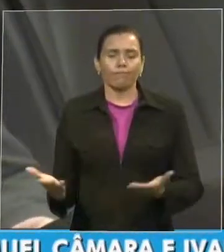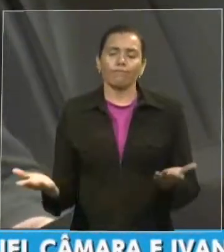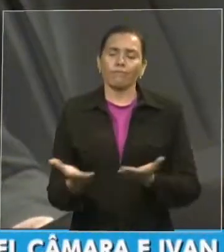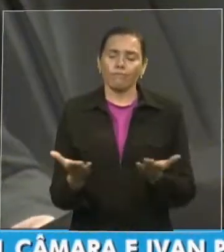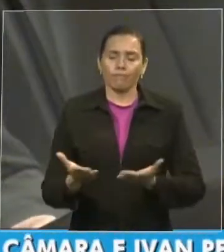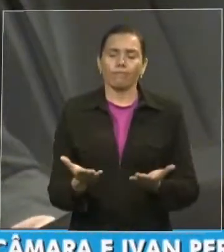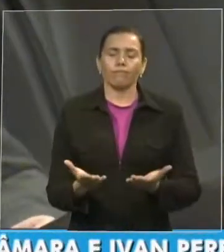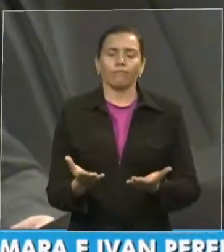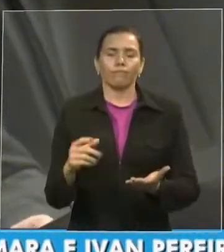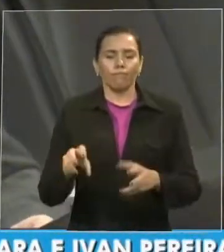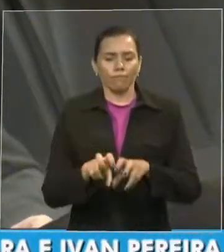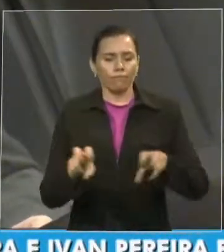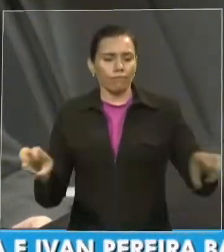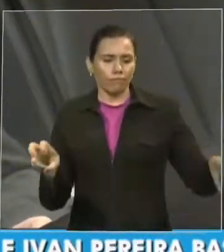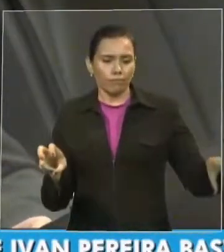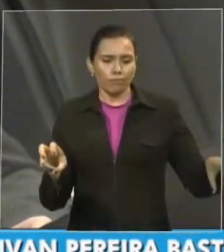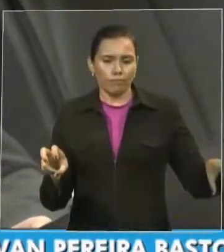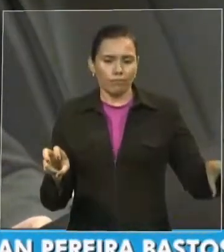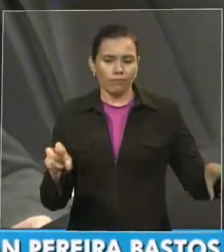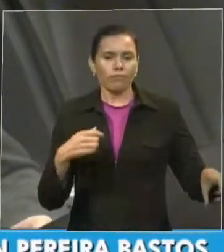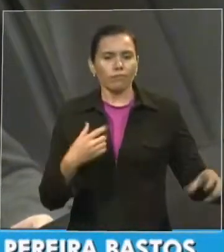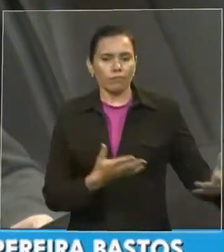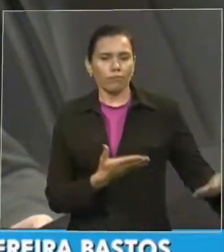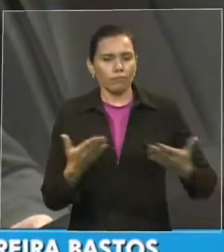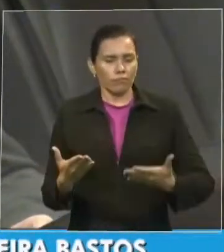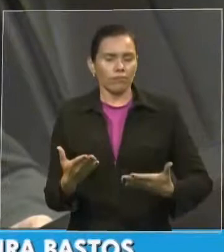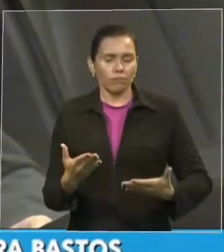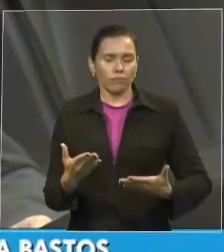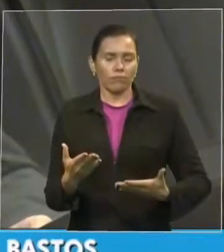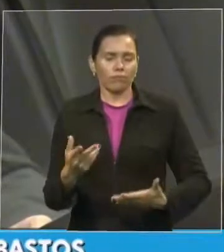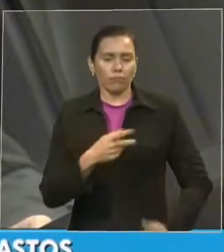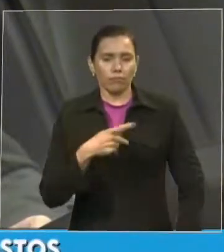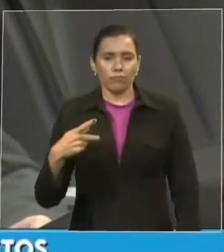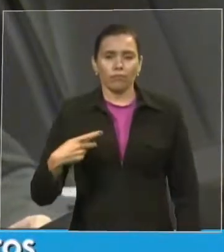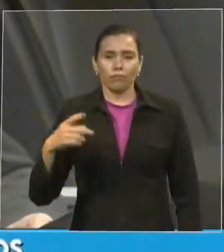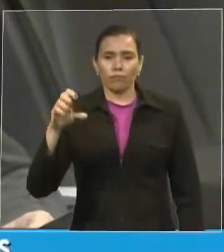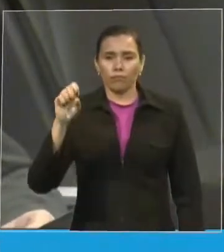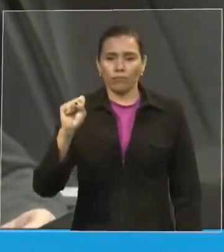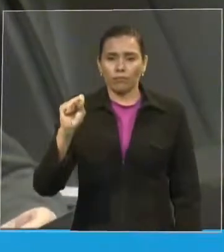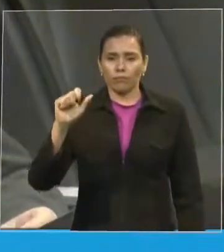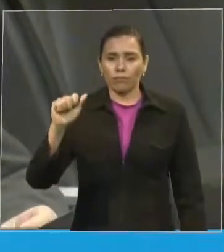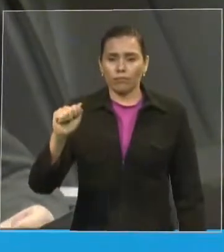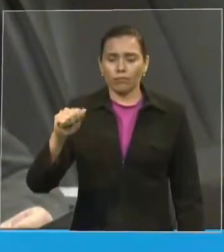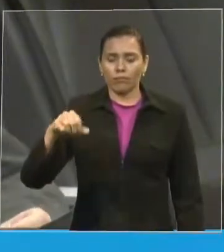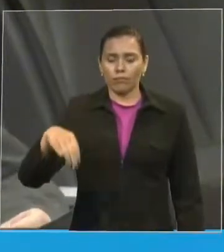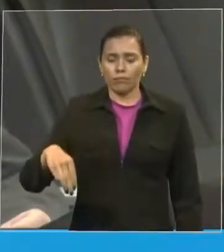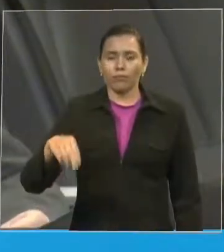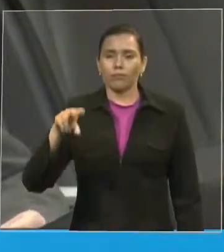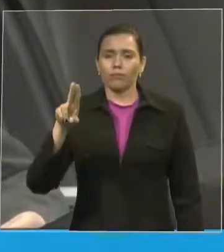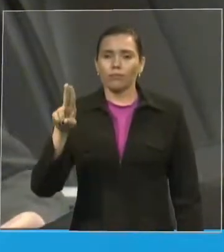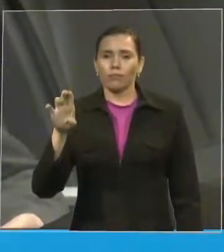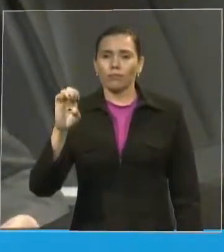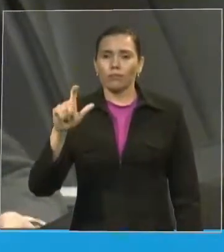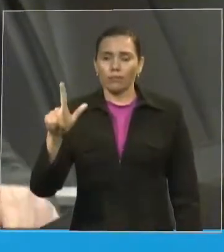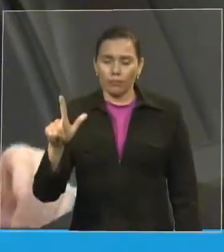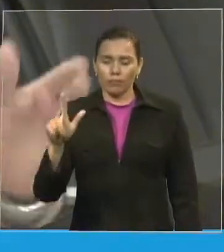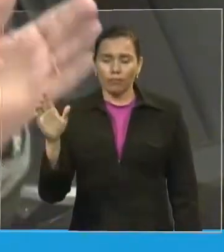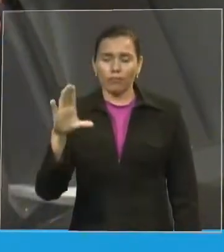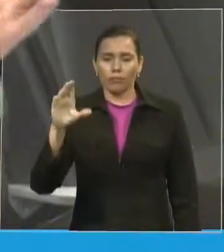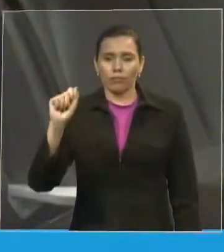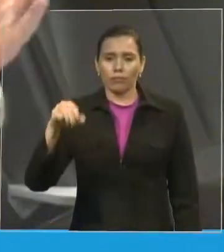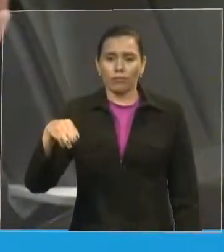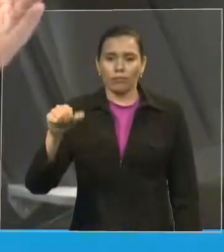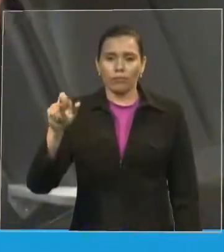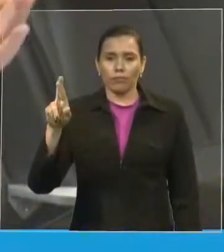pastor Samuel Câmara, homenageado nesta sessão solene.